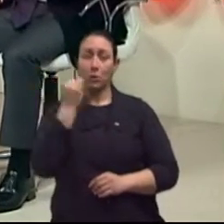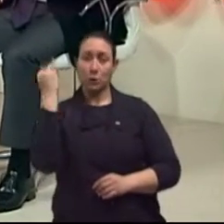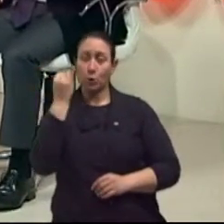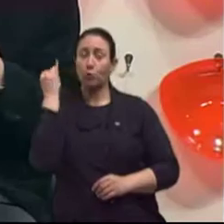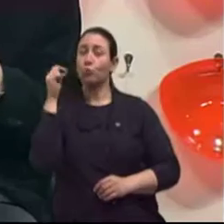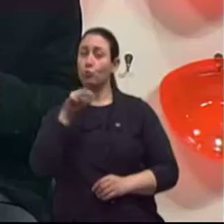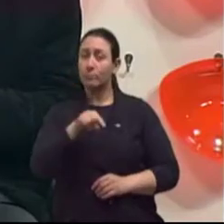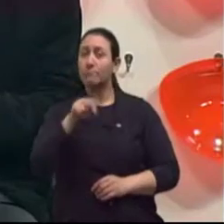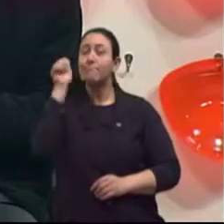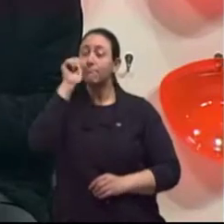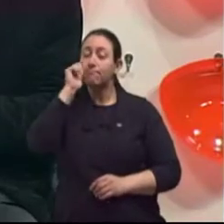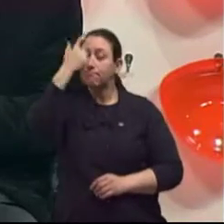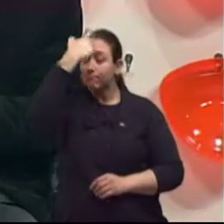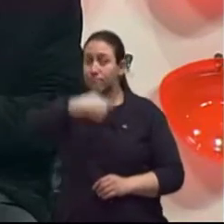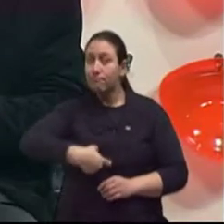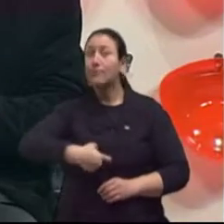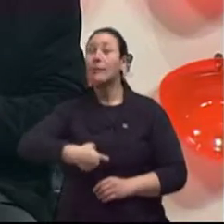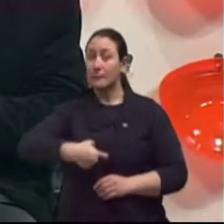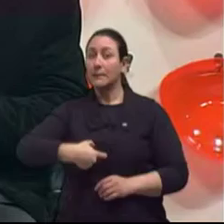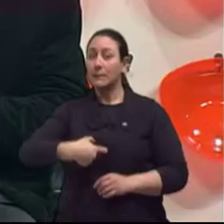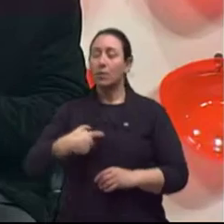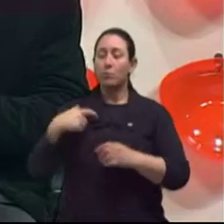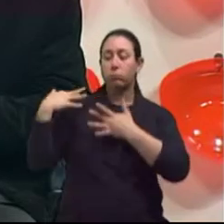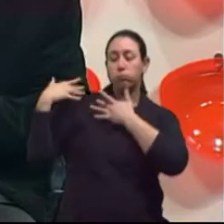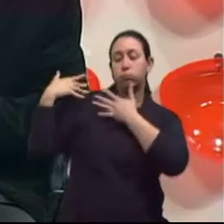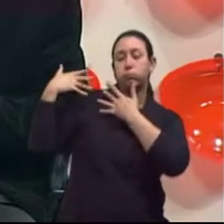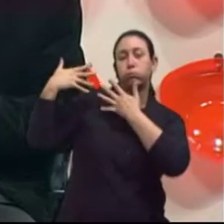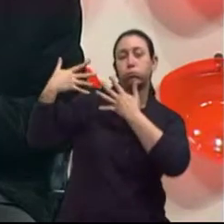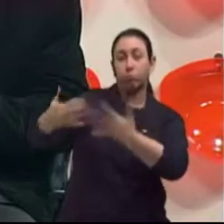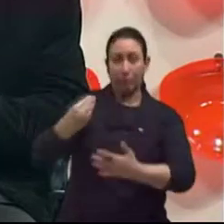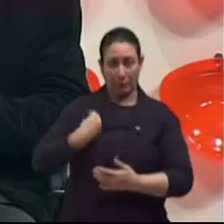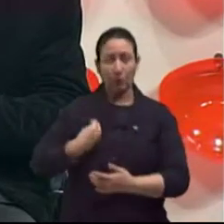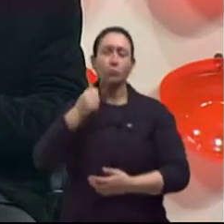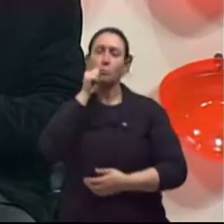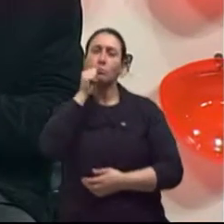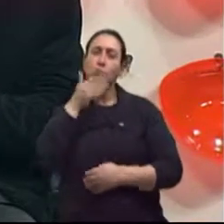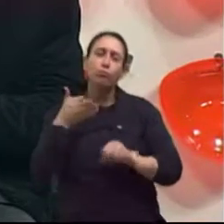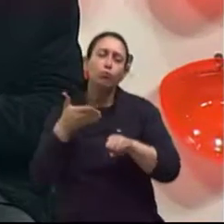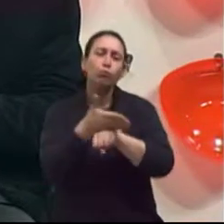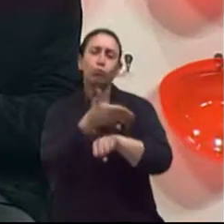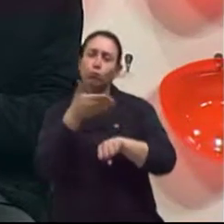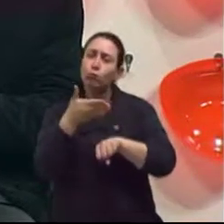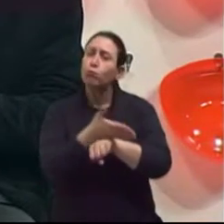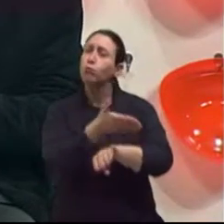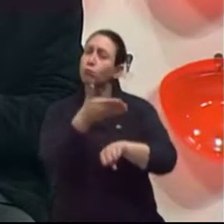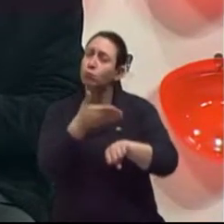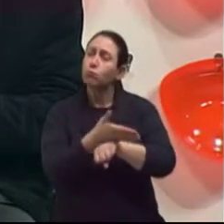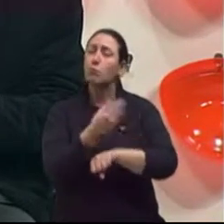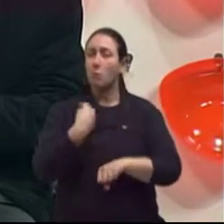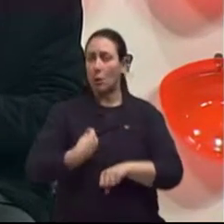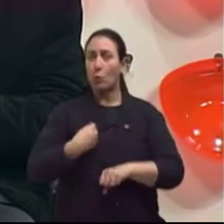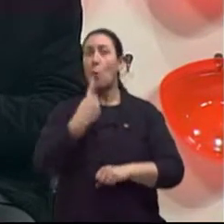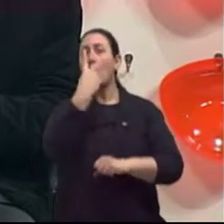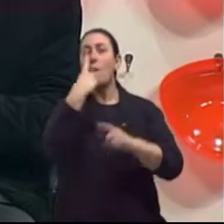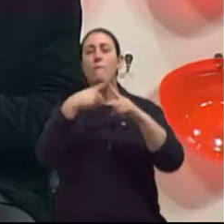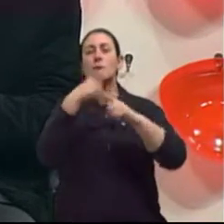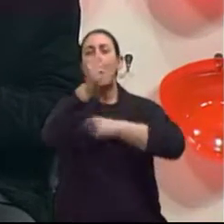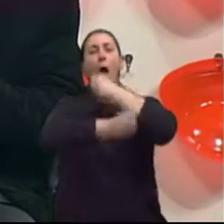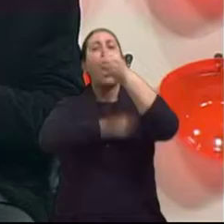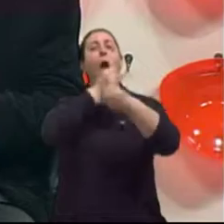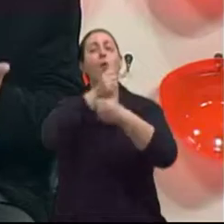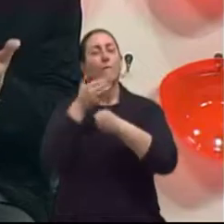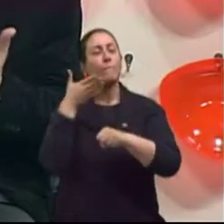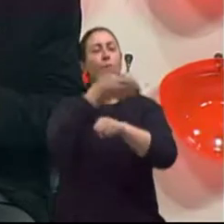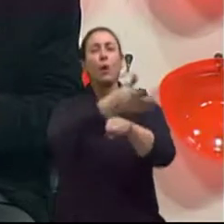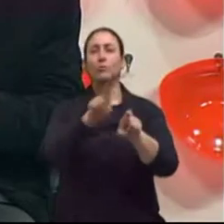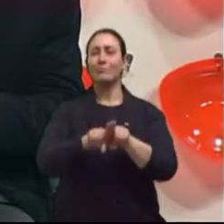importante, porque a mulher, ela ao longo da sua vida, ela pelo menos acompanha ou deveria acompanhar uma vez ao ano no seu ginecologista.